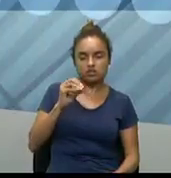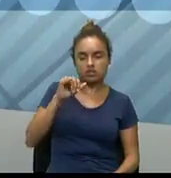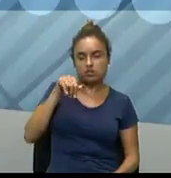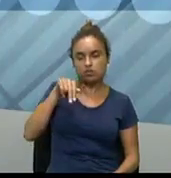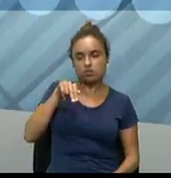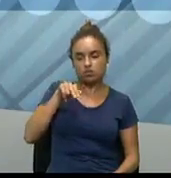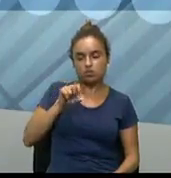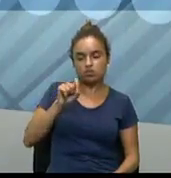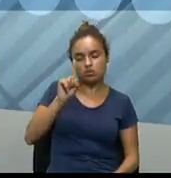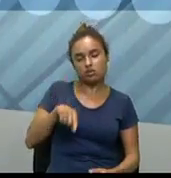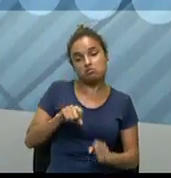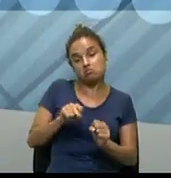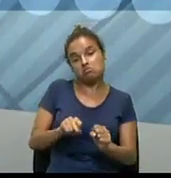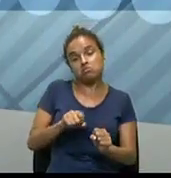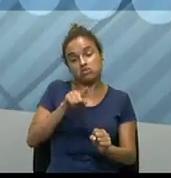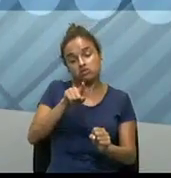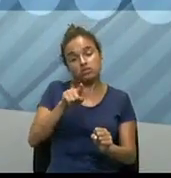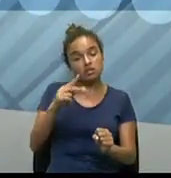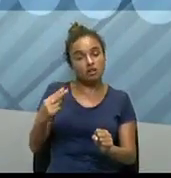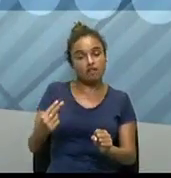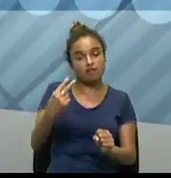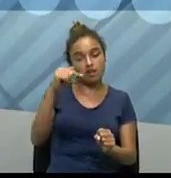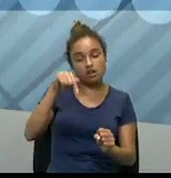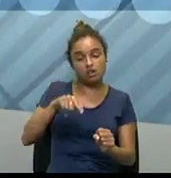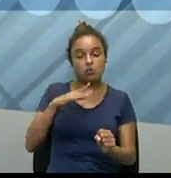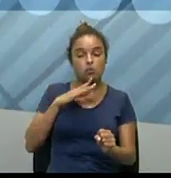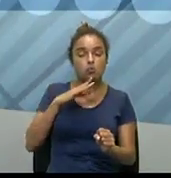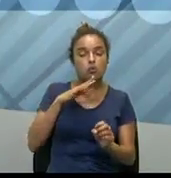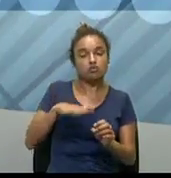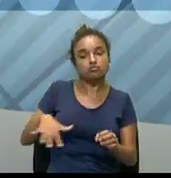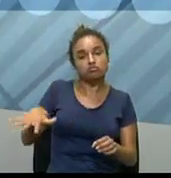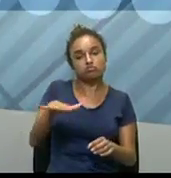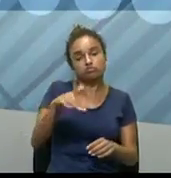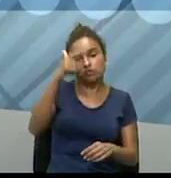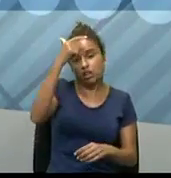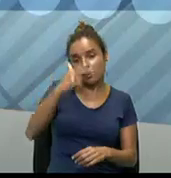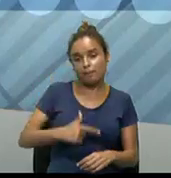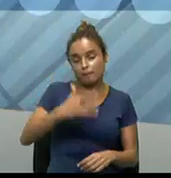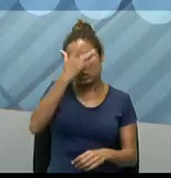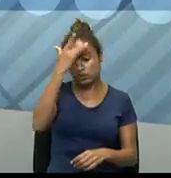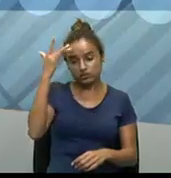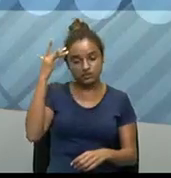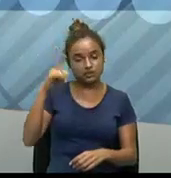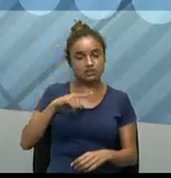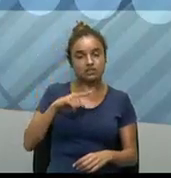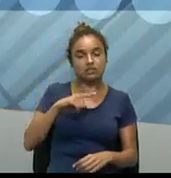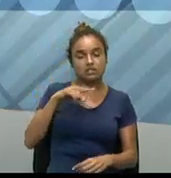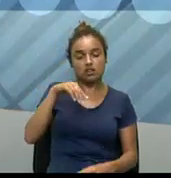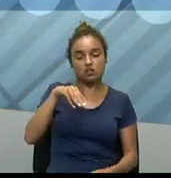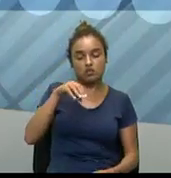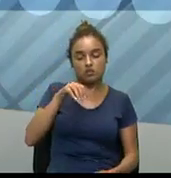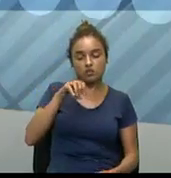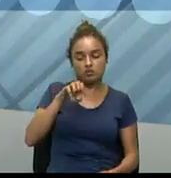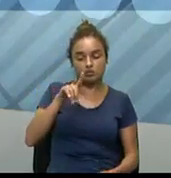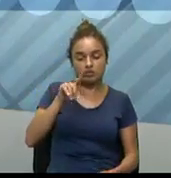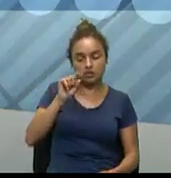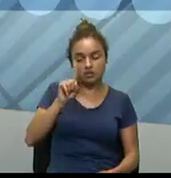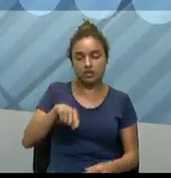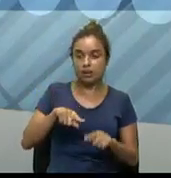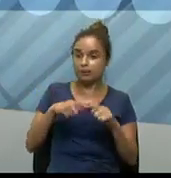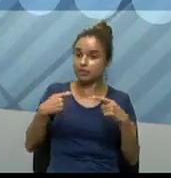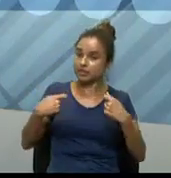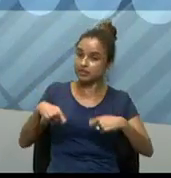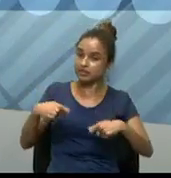assistindo conheçam alguém, né? Que tem a moeda, mas é preciso muita cautela, né? Então, principalmente,